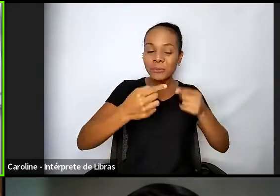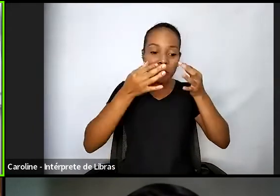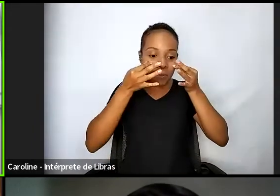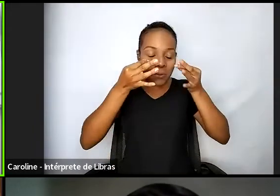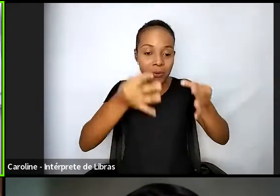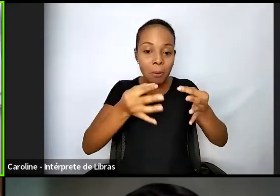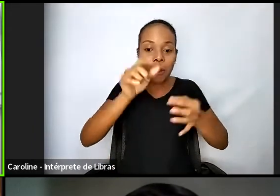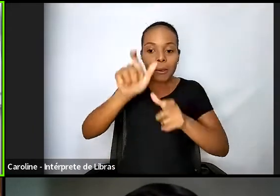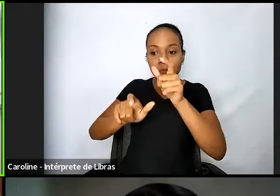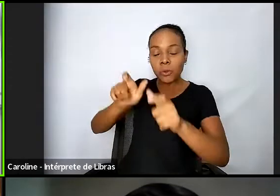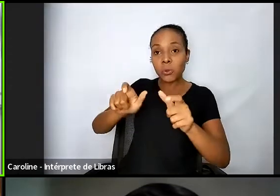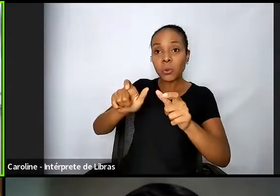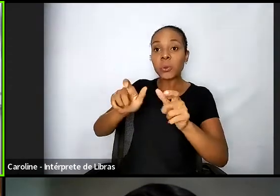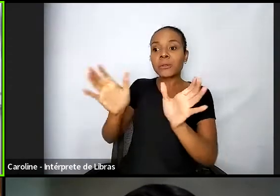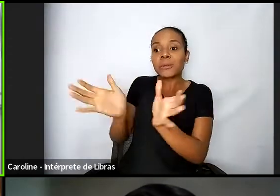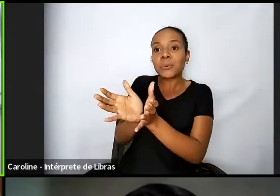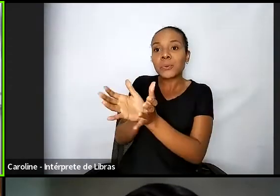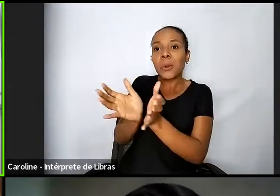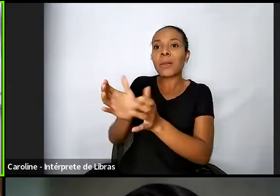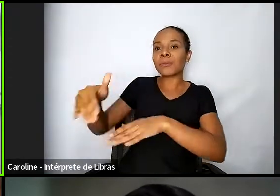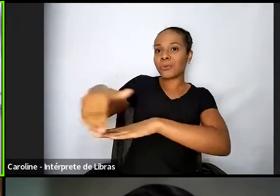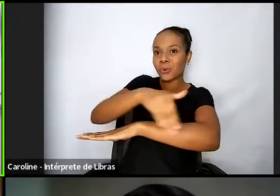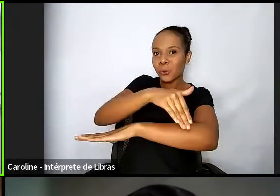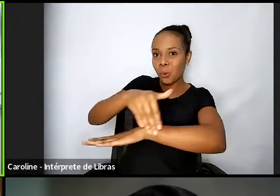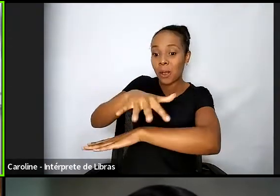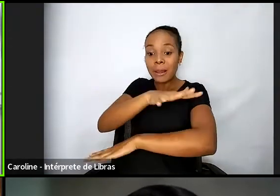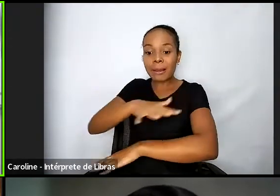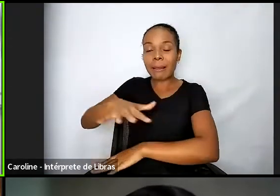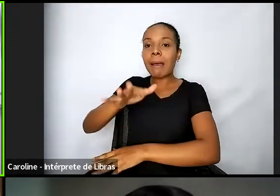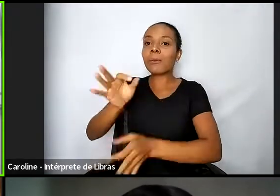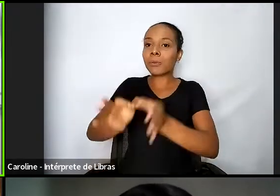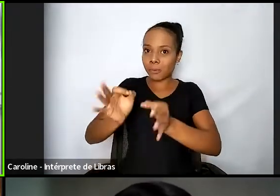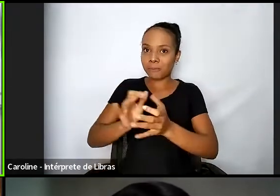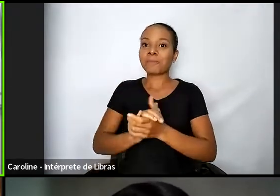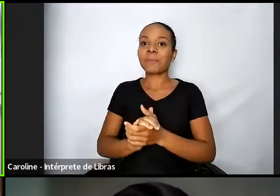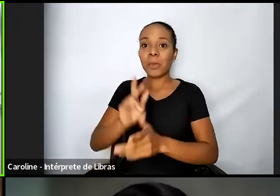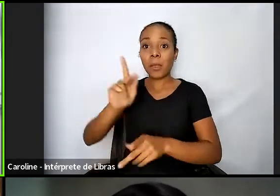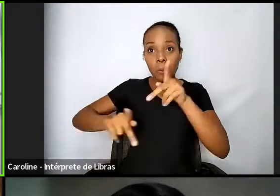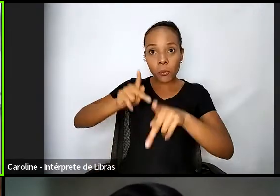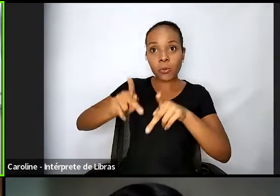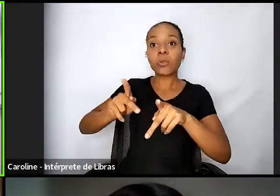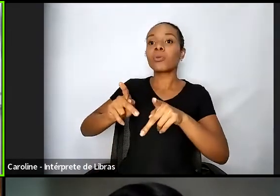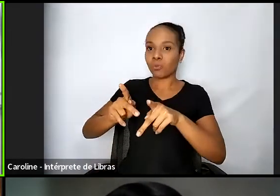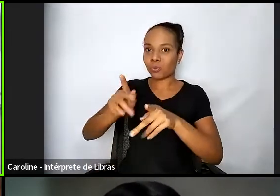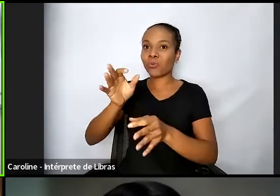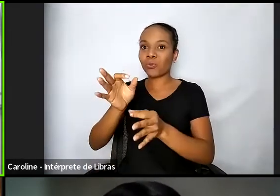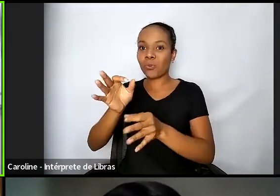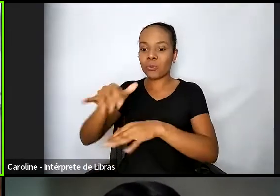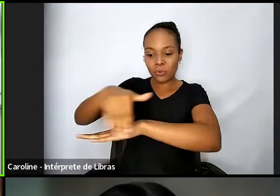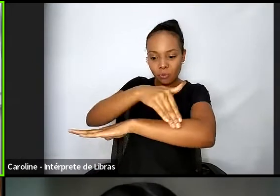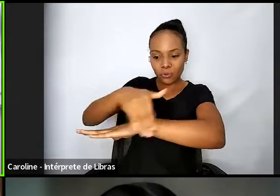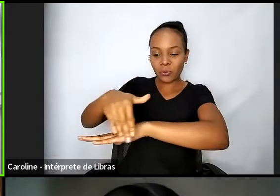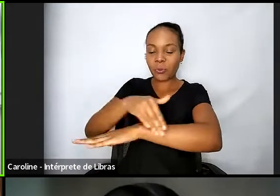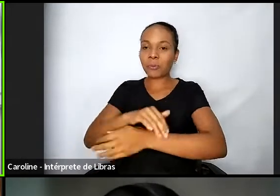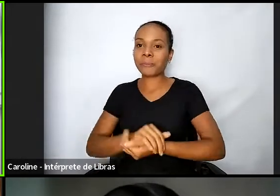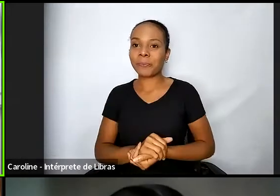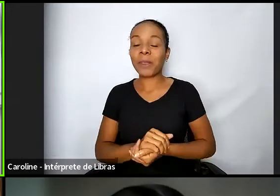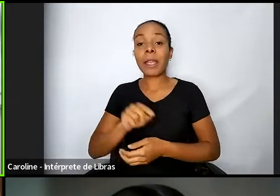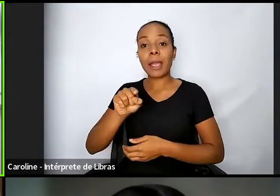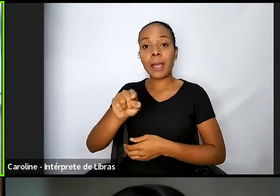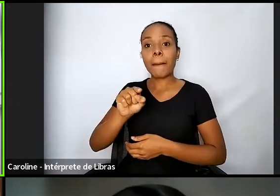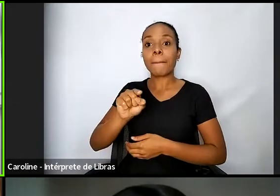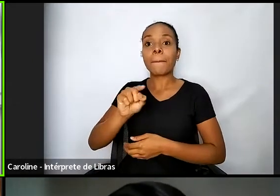Rua no âmbito do Poder Judiciário, a Pop Rua Jude. Ela é mestre pela PUC de São Paulo e pela